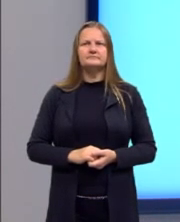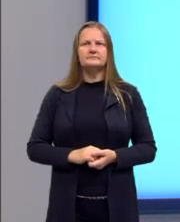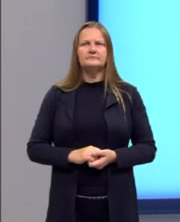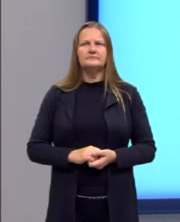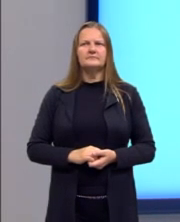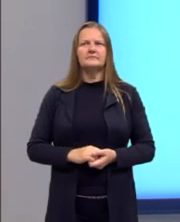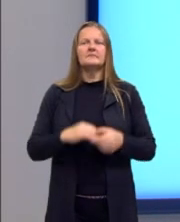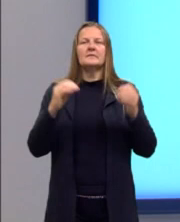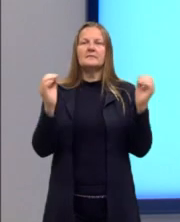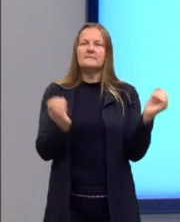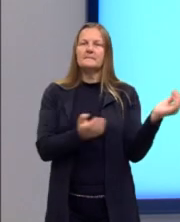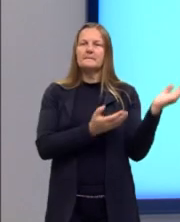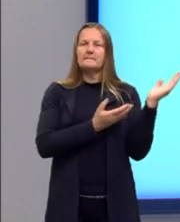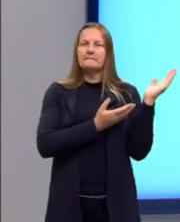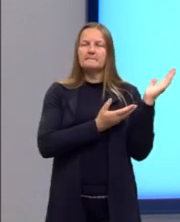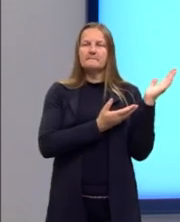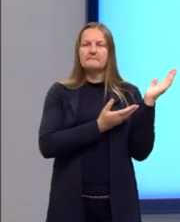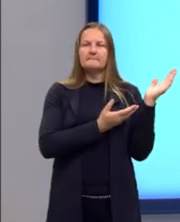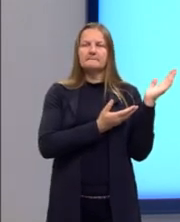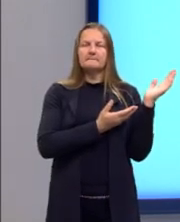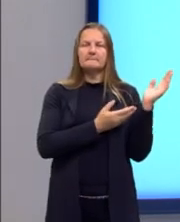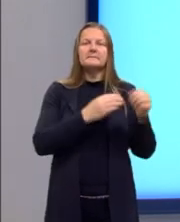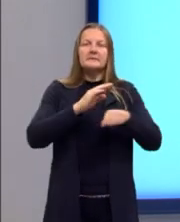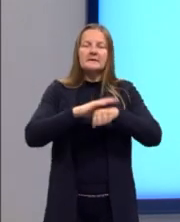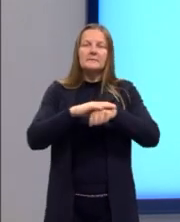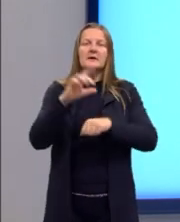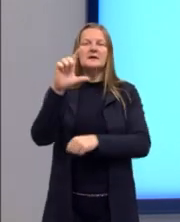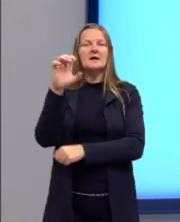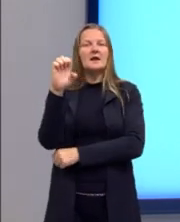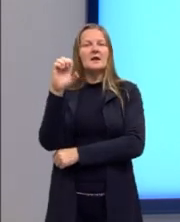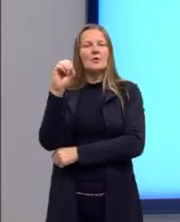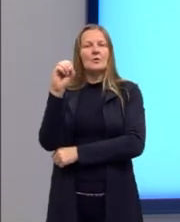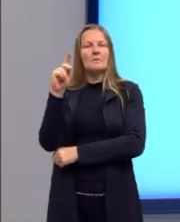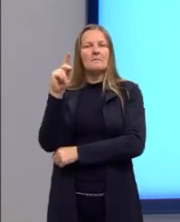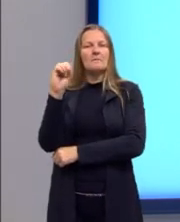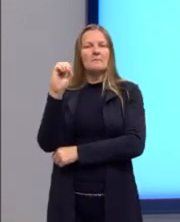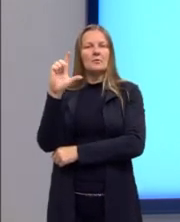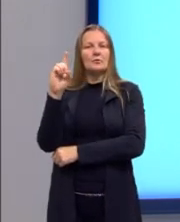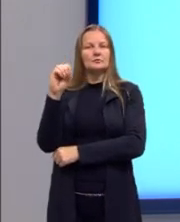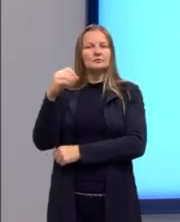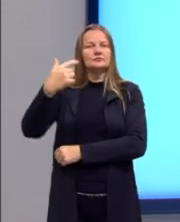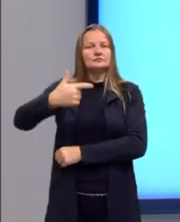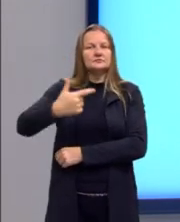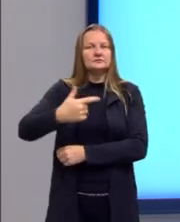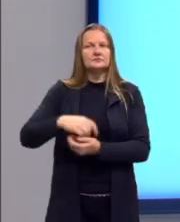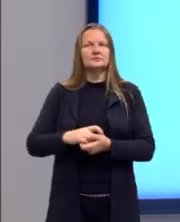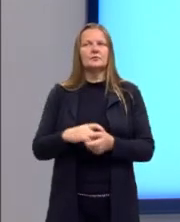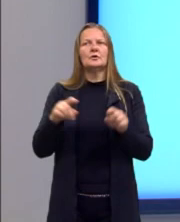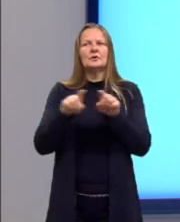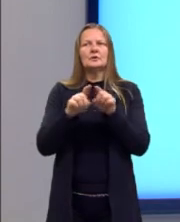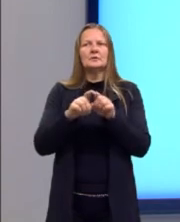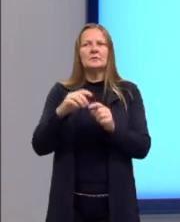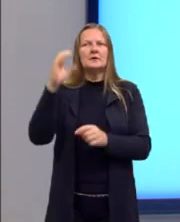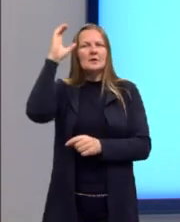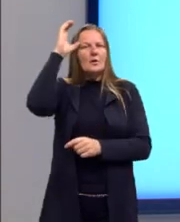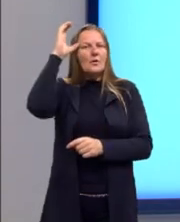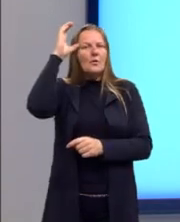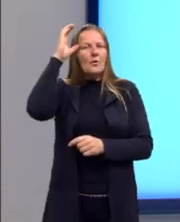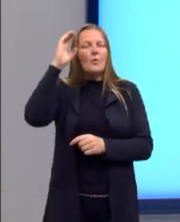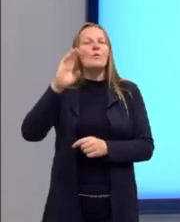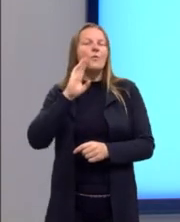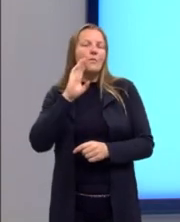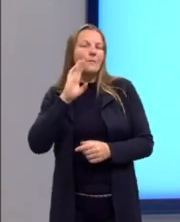E aqui a gente vai falar um pouco mais sobre Leopoldo II e o Congo Belga. Então, o Congo